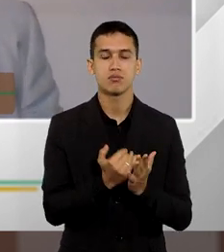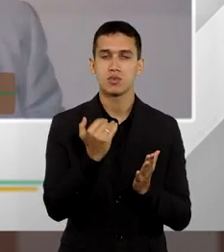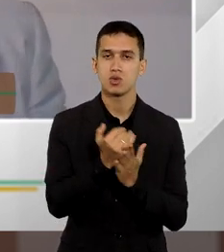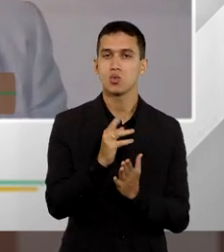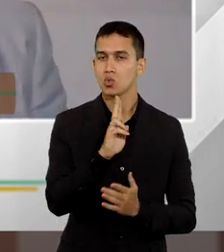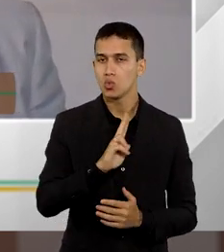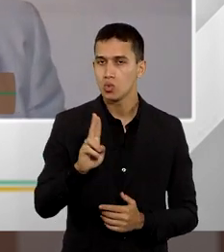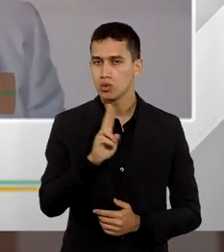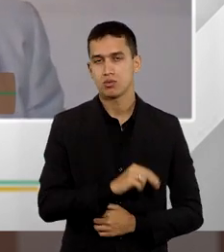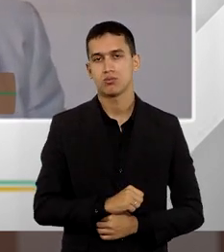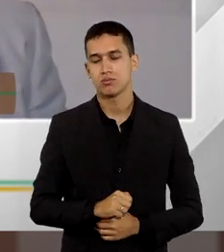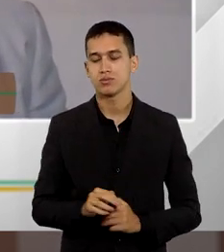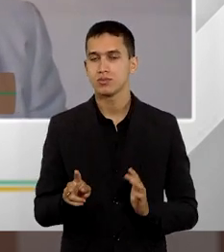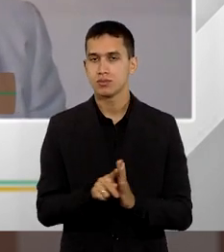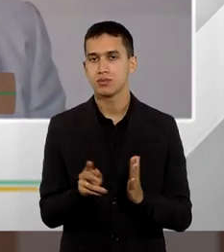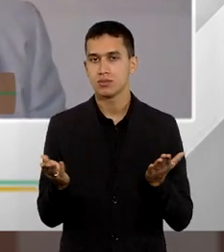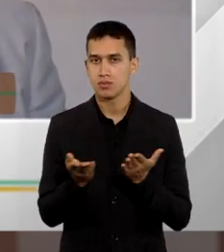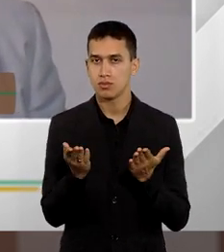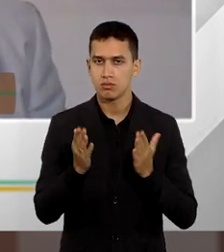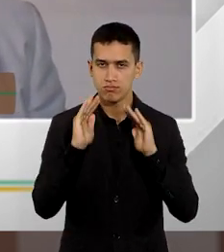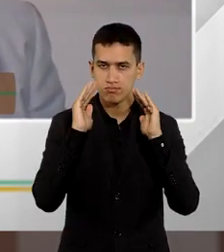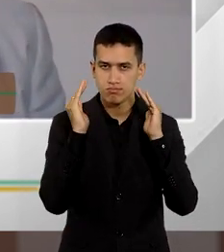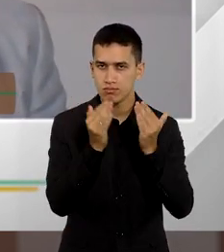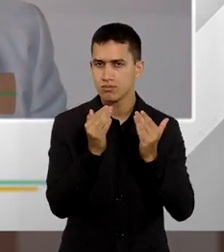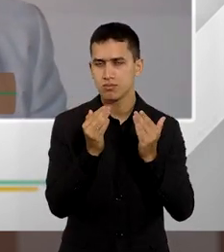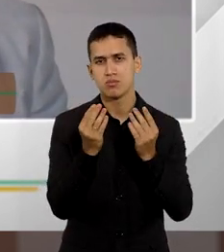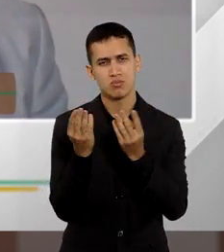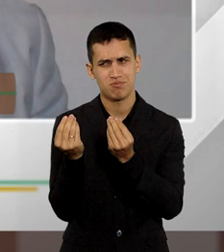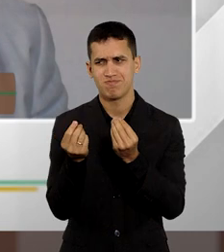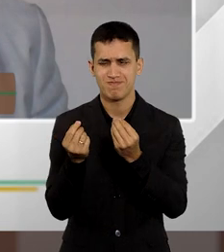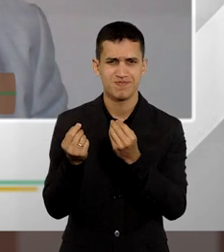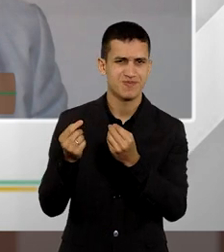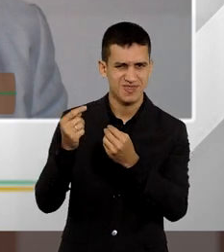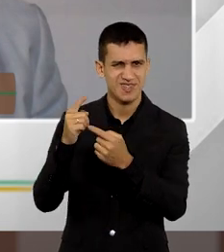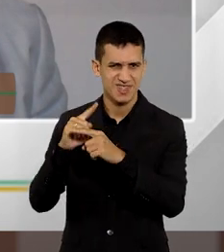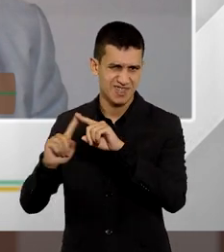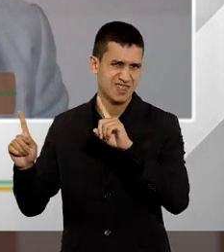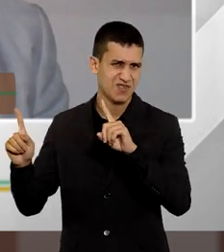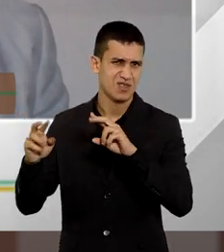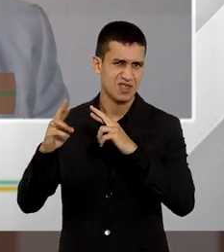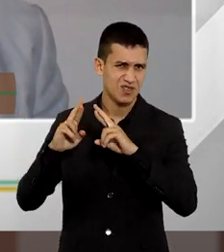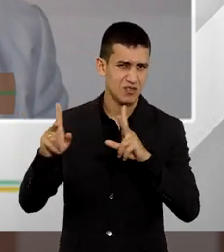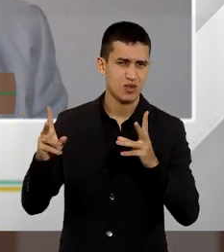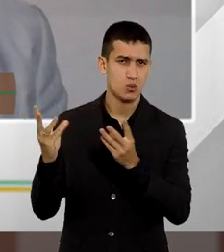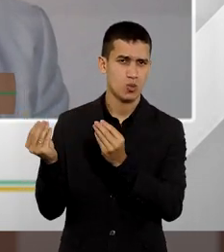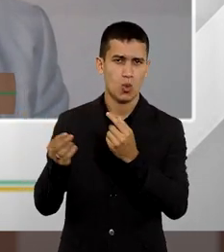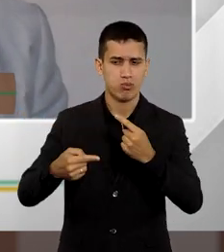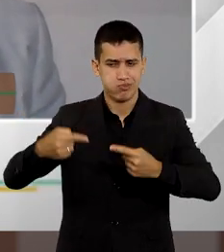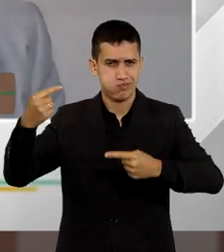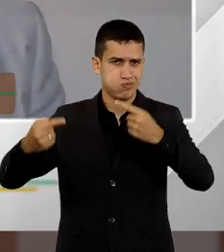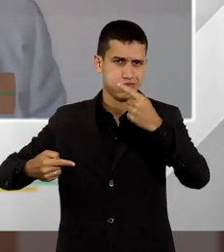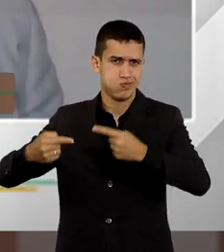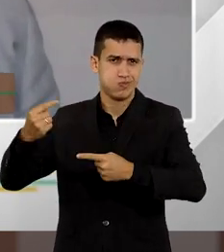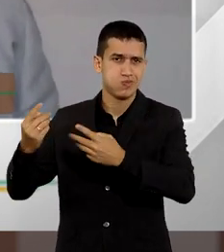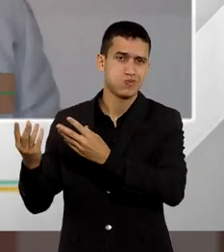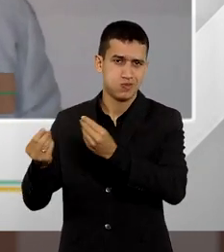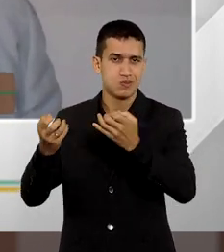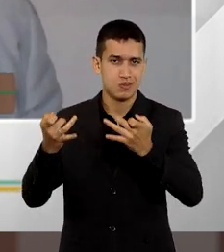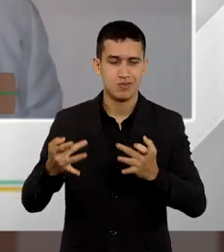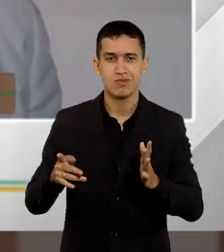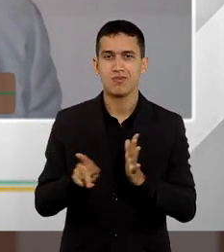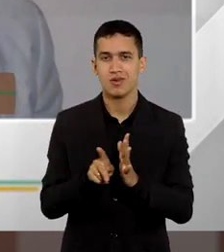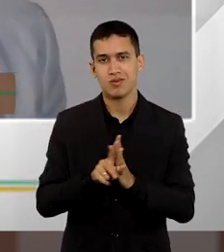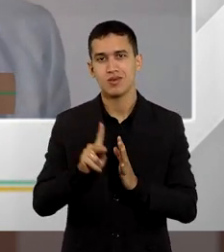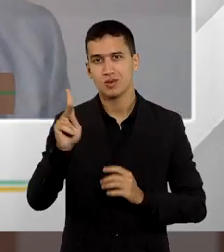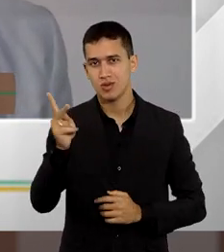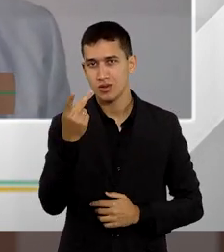celeuma, que hoje é objeto de grandes divergências e grandes debates, que é a questão dos honorários convenciais.